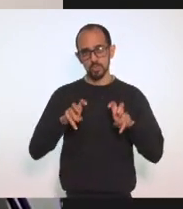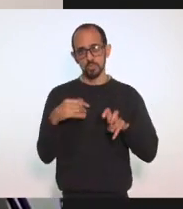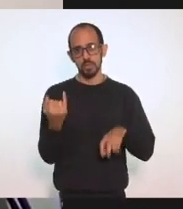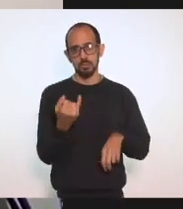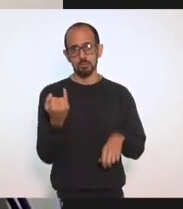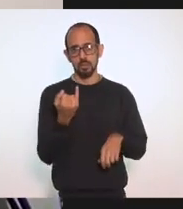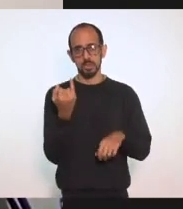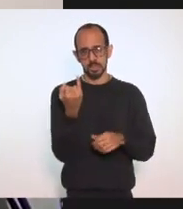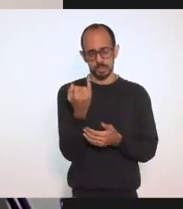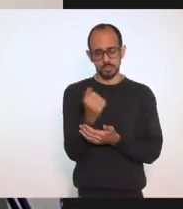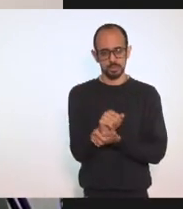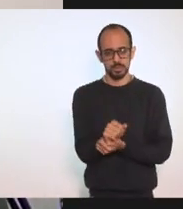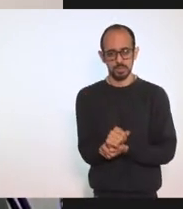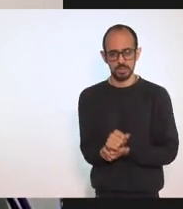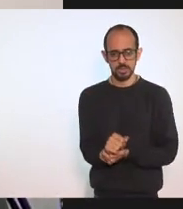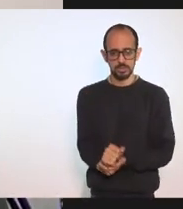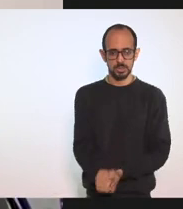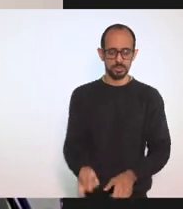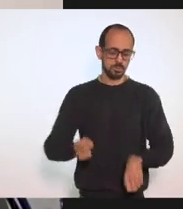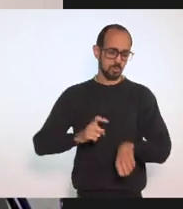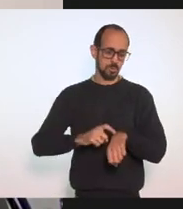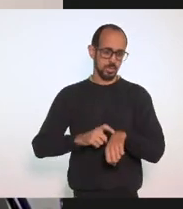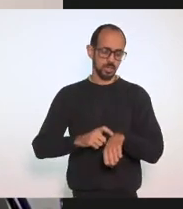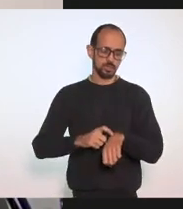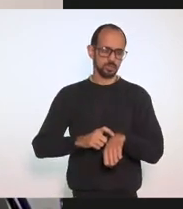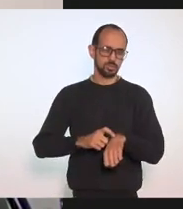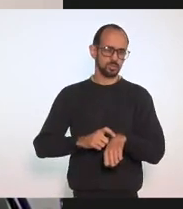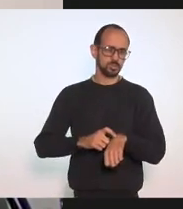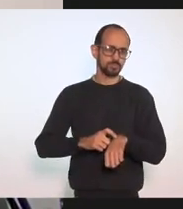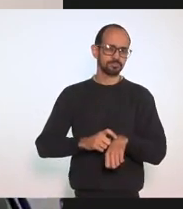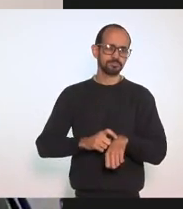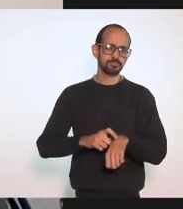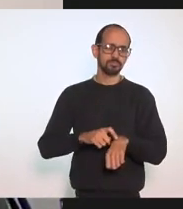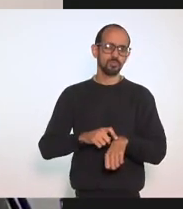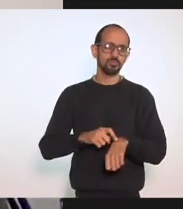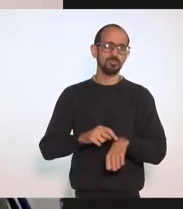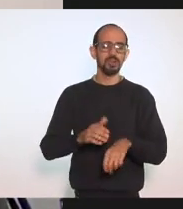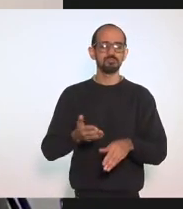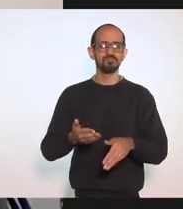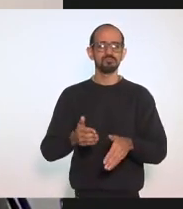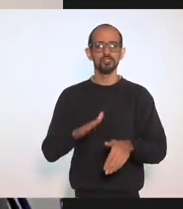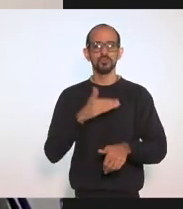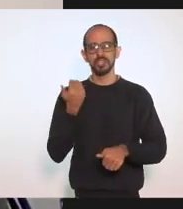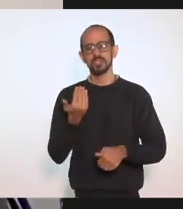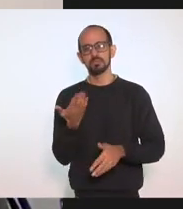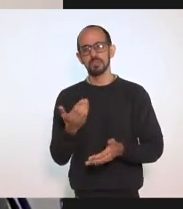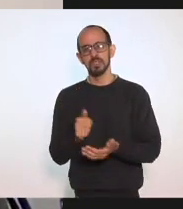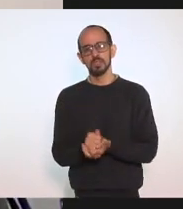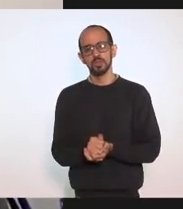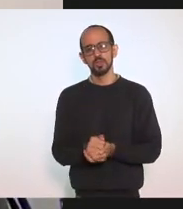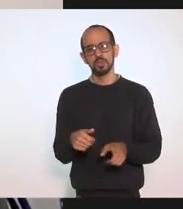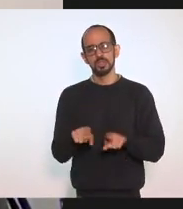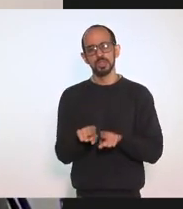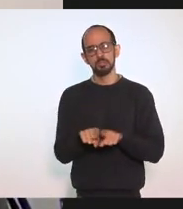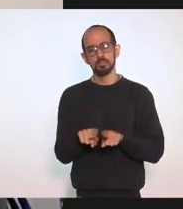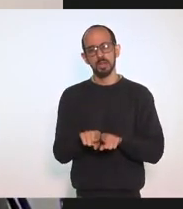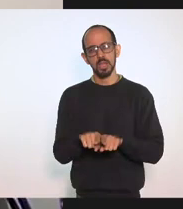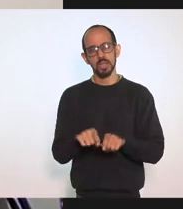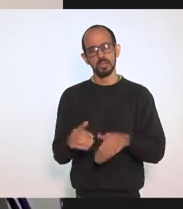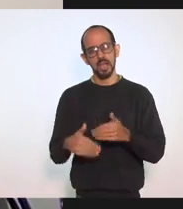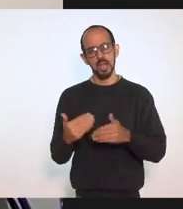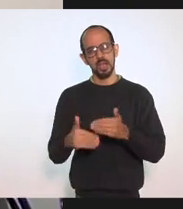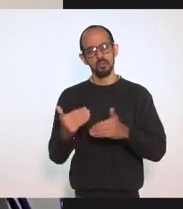momento De tantas perdas De que se avance A questão